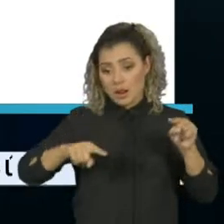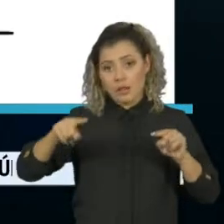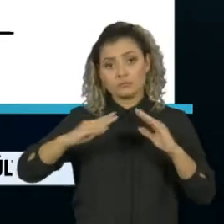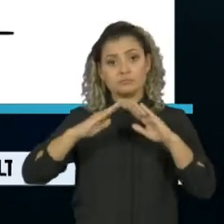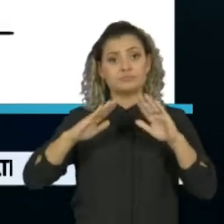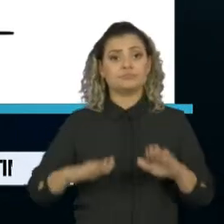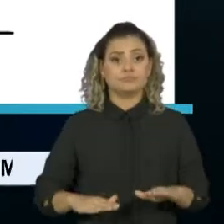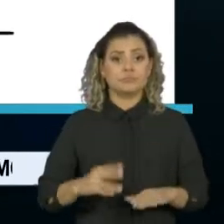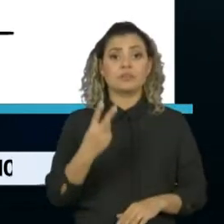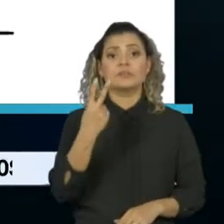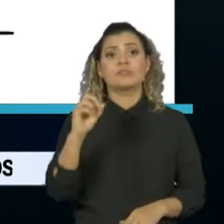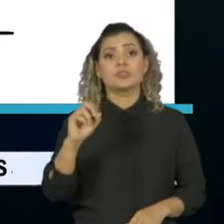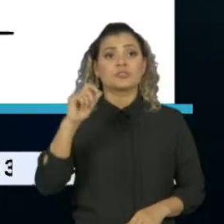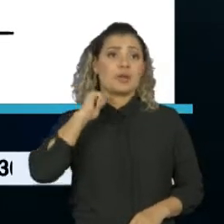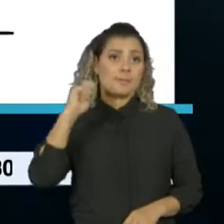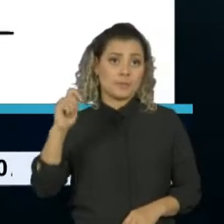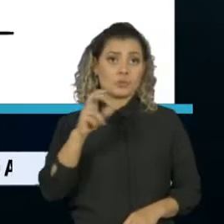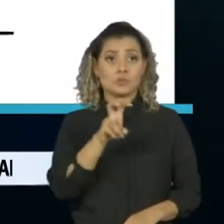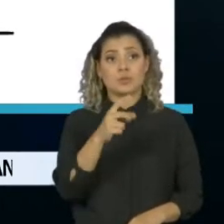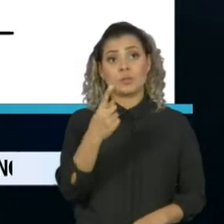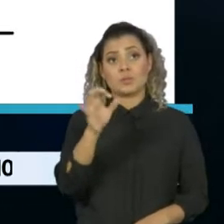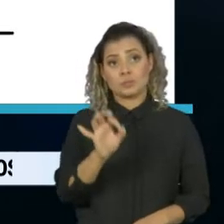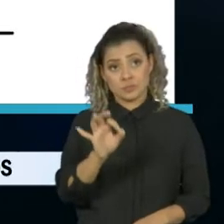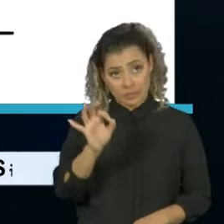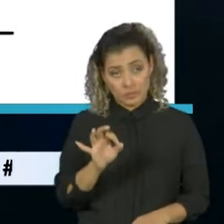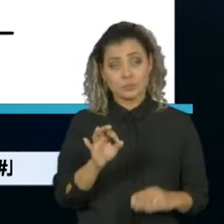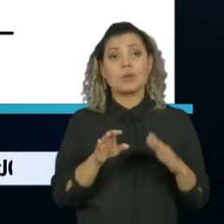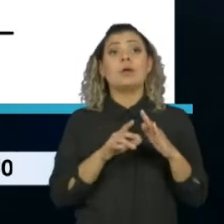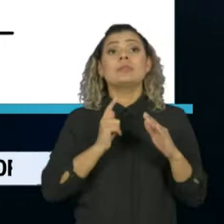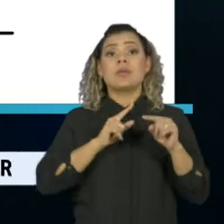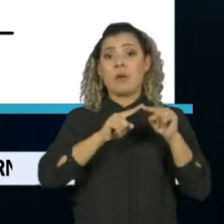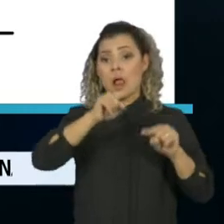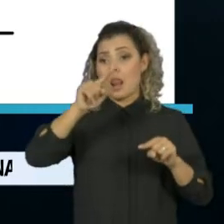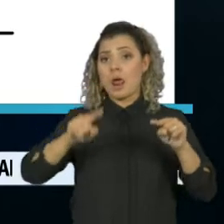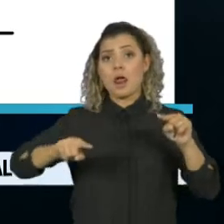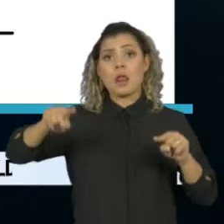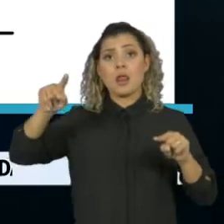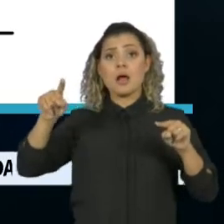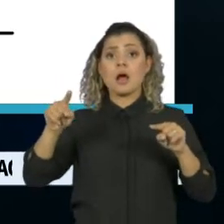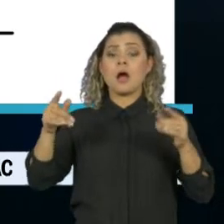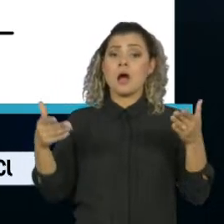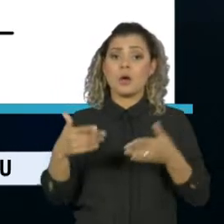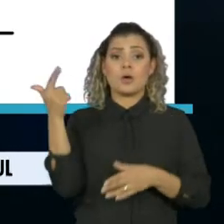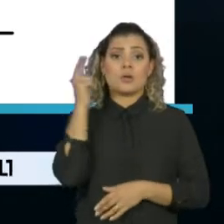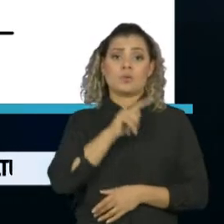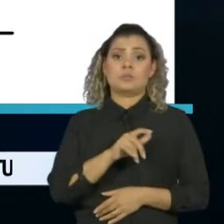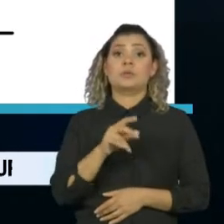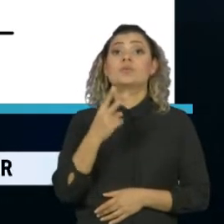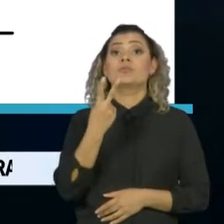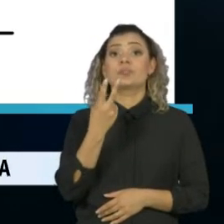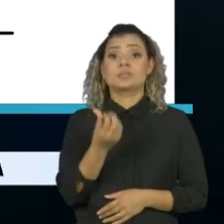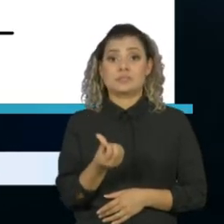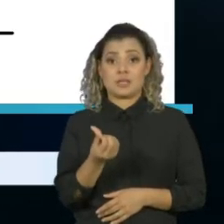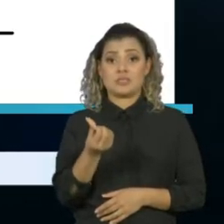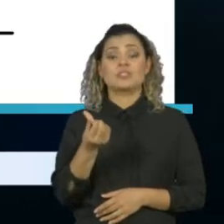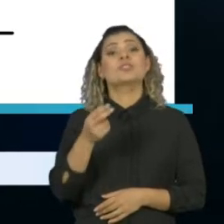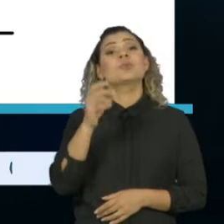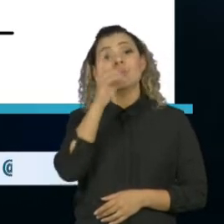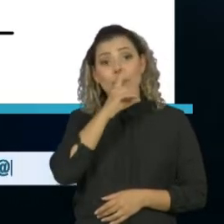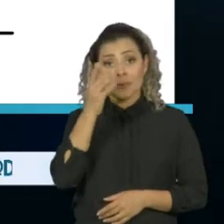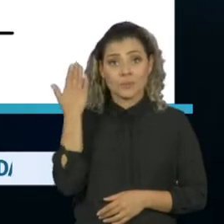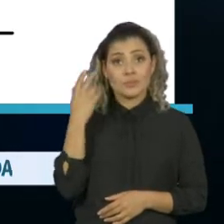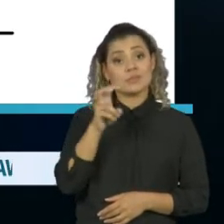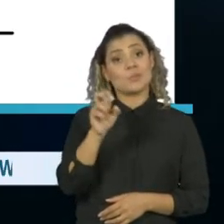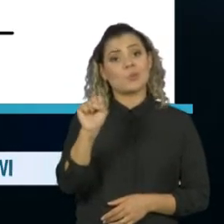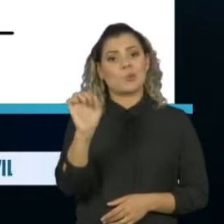No dia 20 de abril, era de 51%. Sofreu várias oscilações e alcançou o pico no dia 26, domingo, com